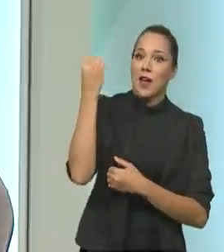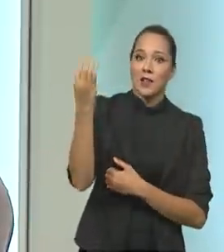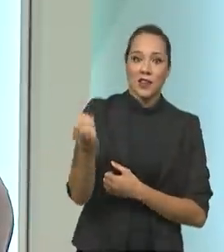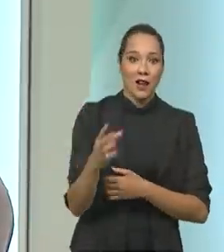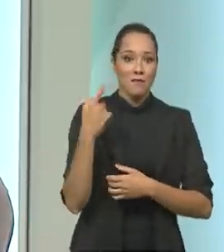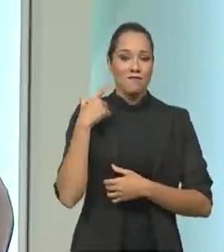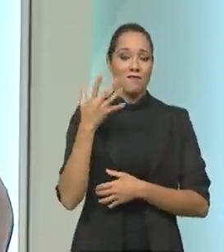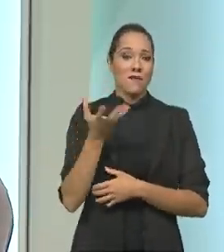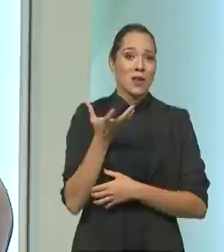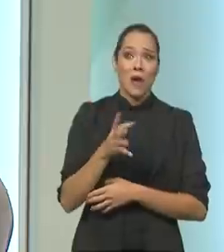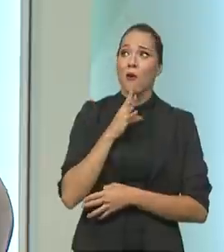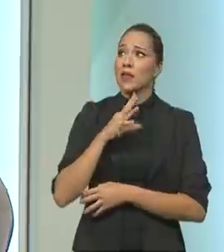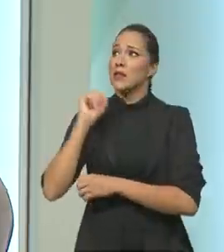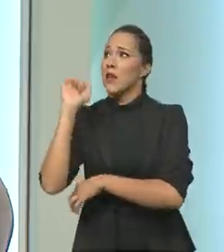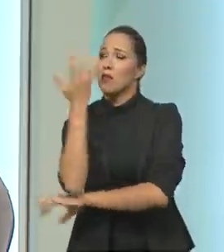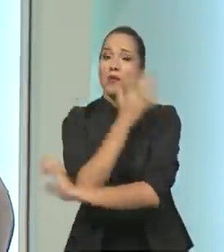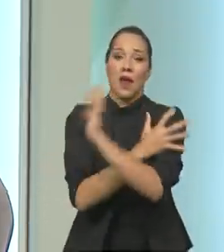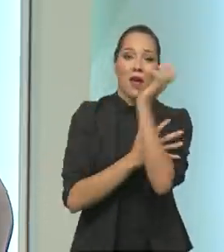de natureza.